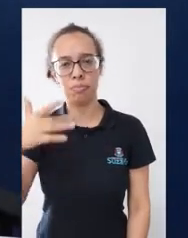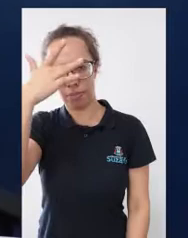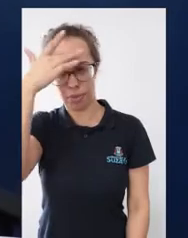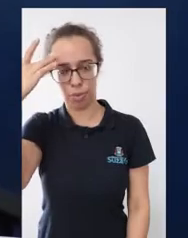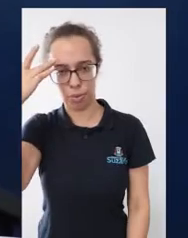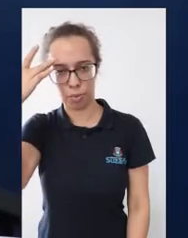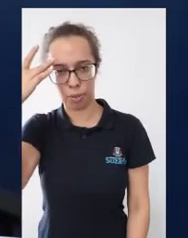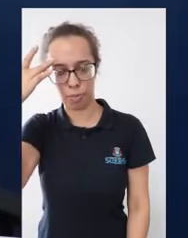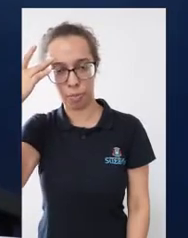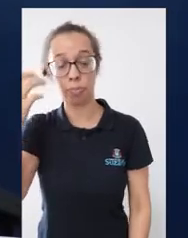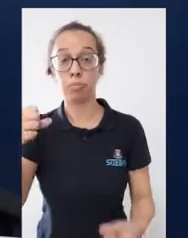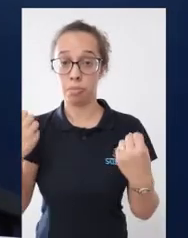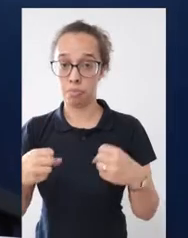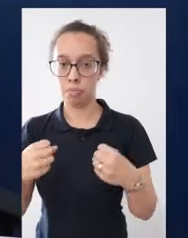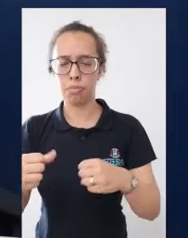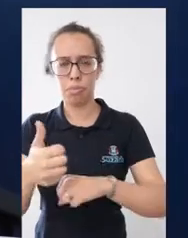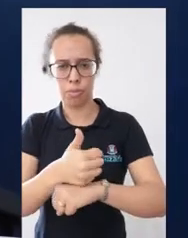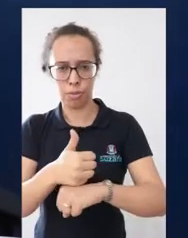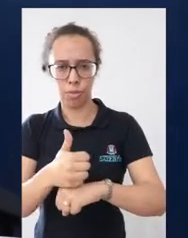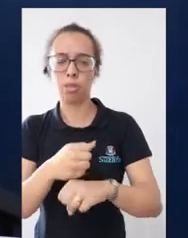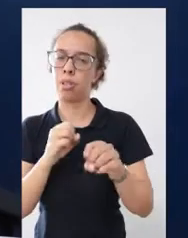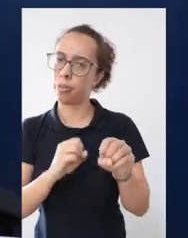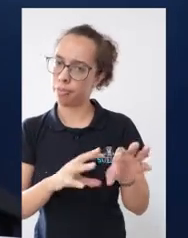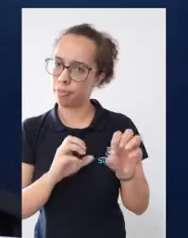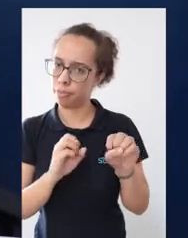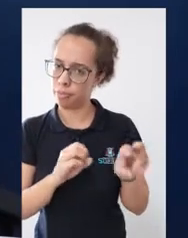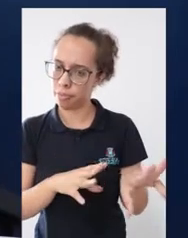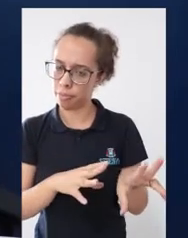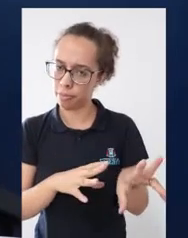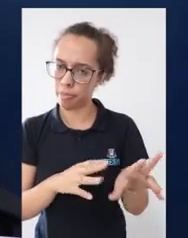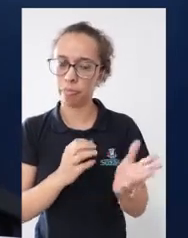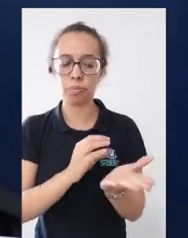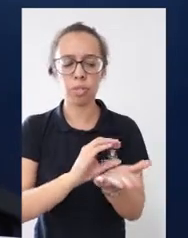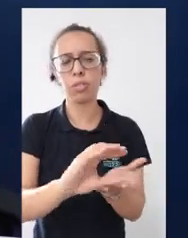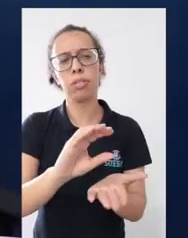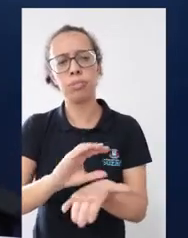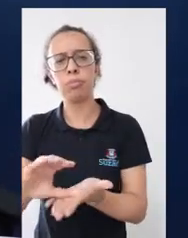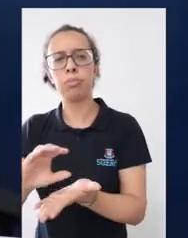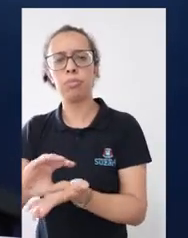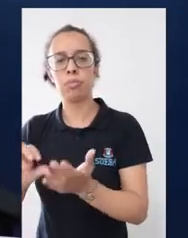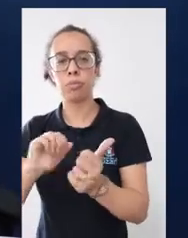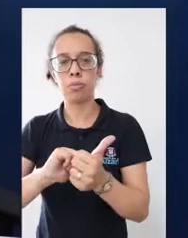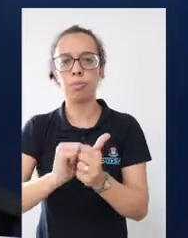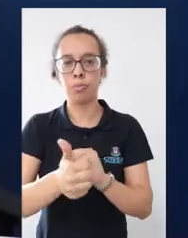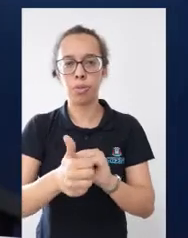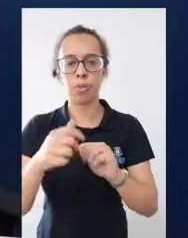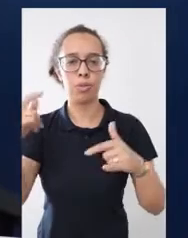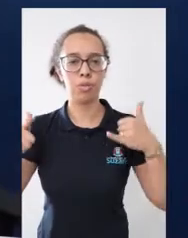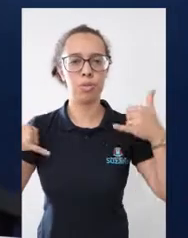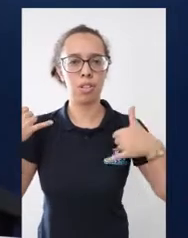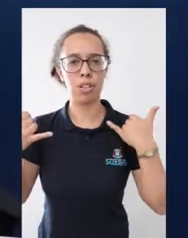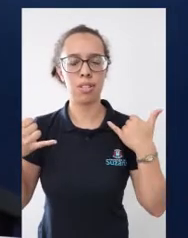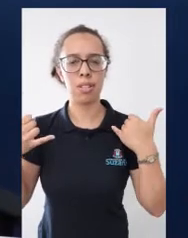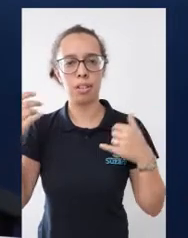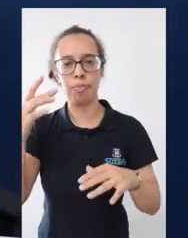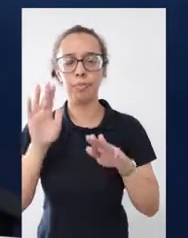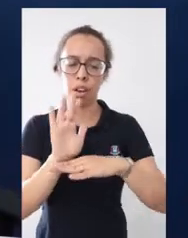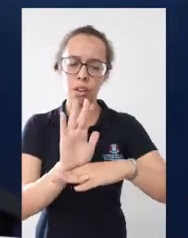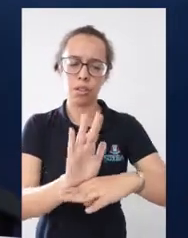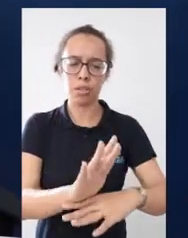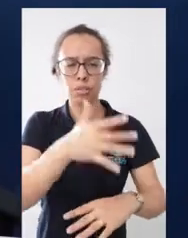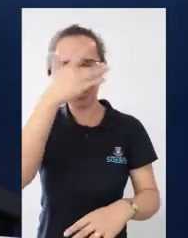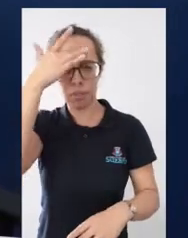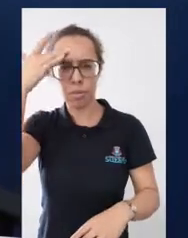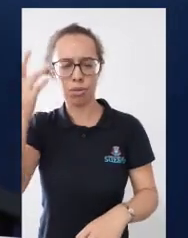a saúde. Desde que haja uma supervisão, é qualidade de vida garantida. Investir no esporte e lazer é assegurar que menos